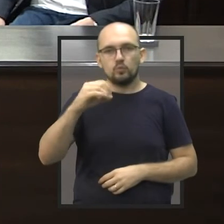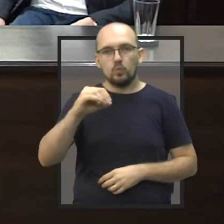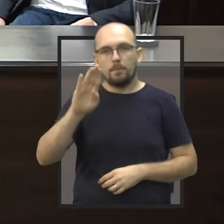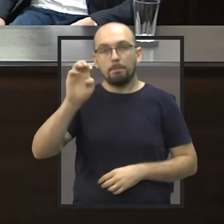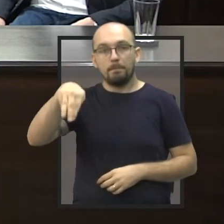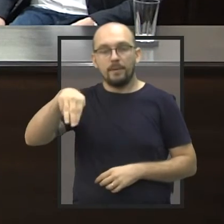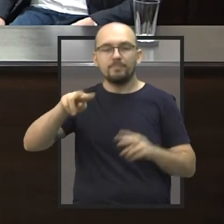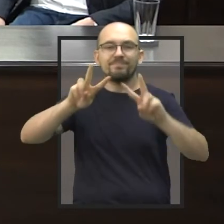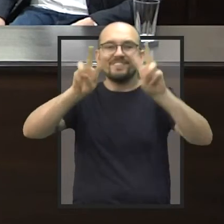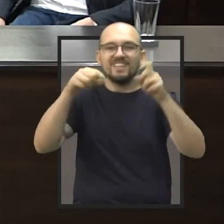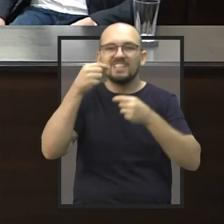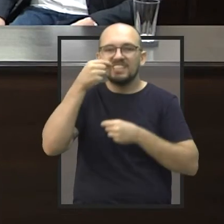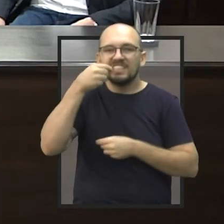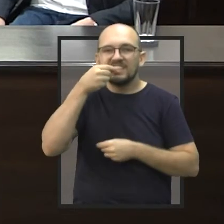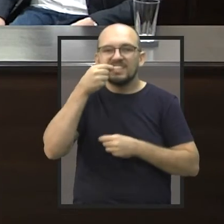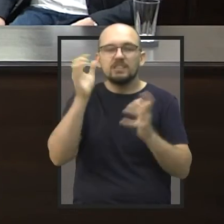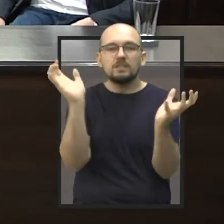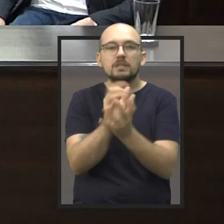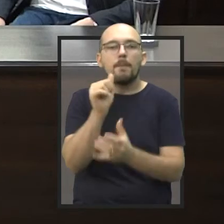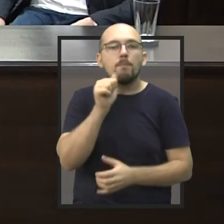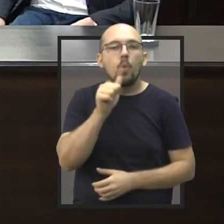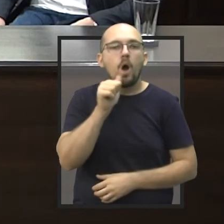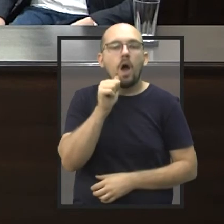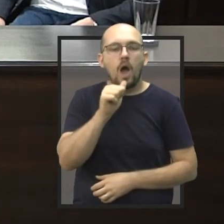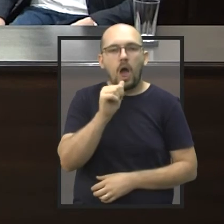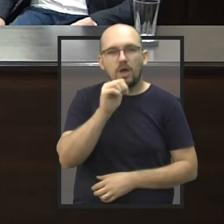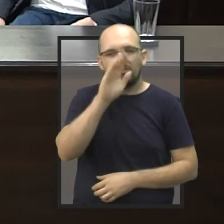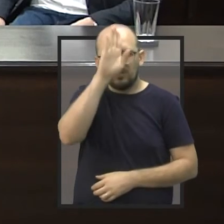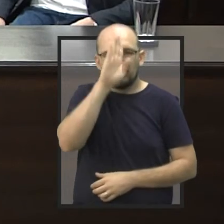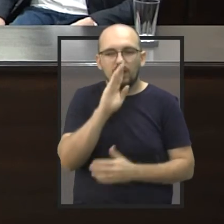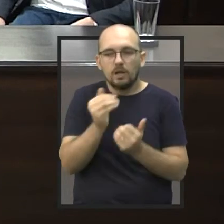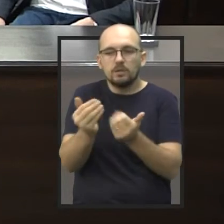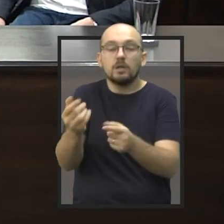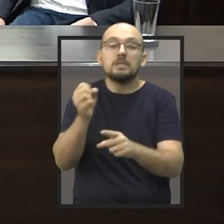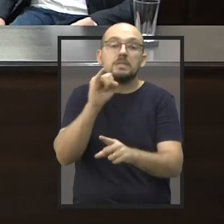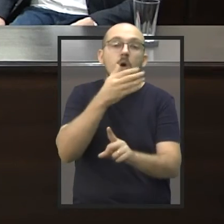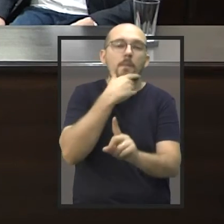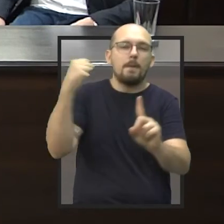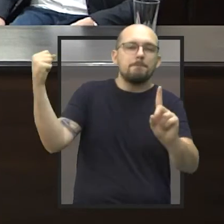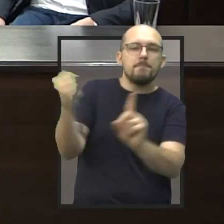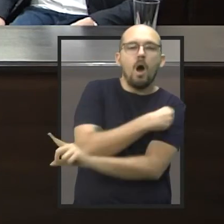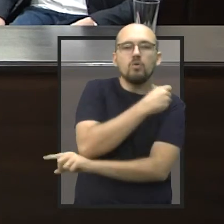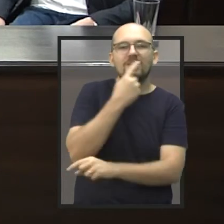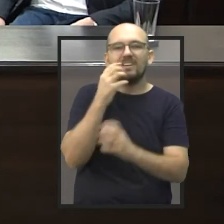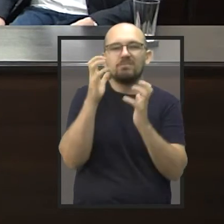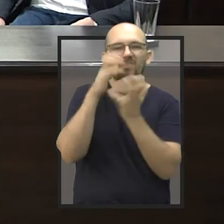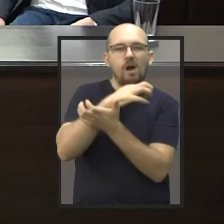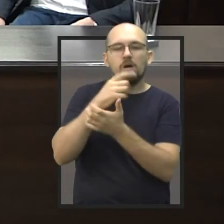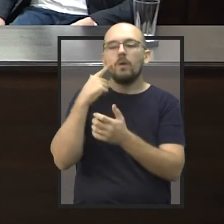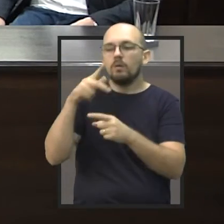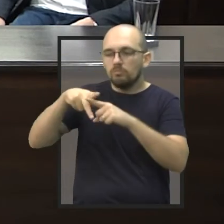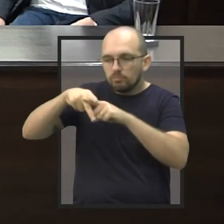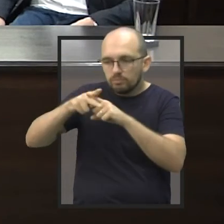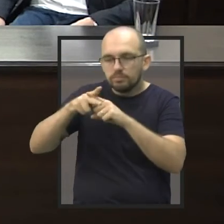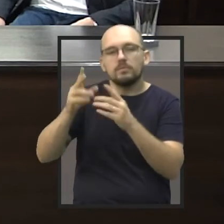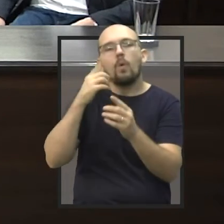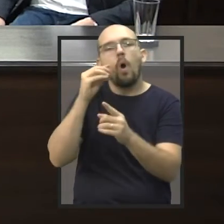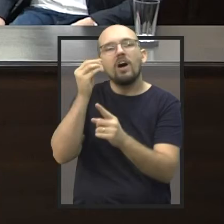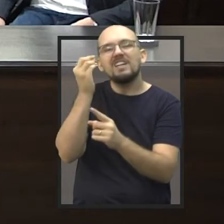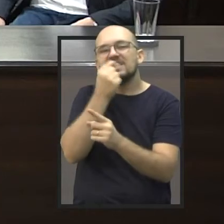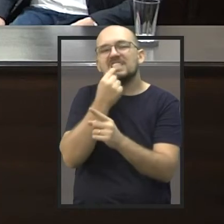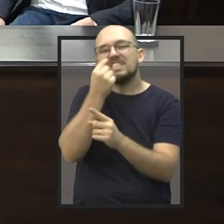odontológico gratuito a mulheres vítimas de violência doméstica. O senhor quer saber se esse projeto segue, se ele